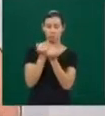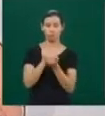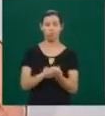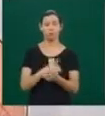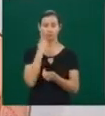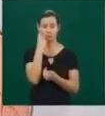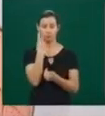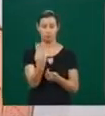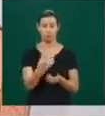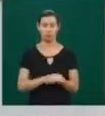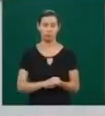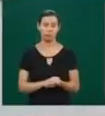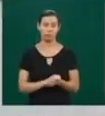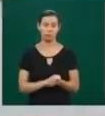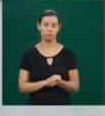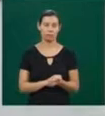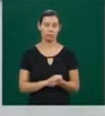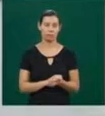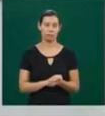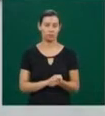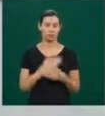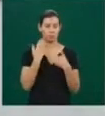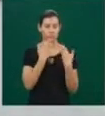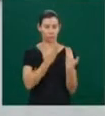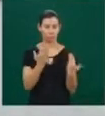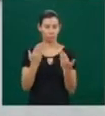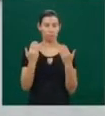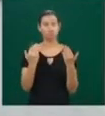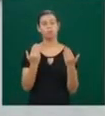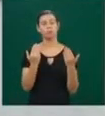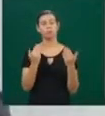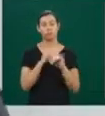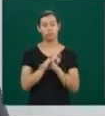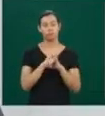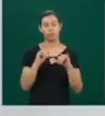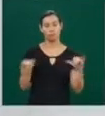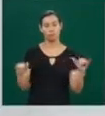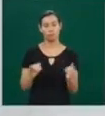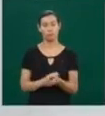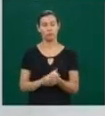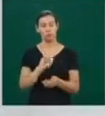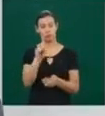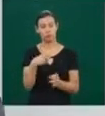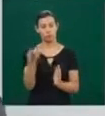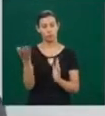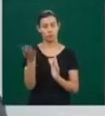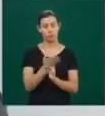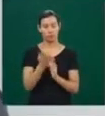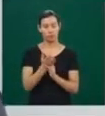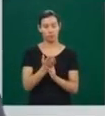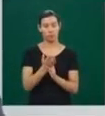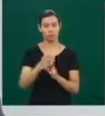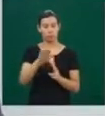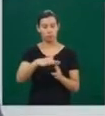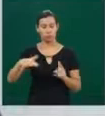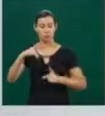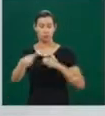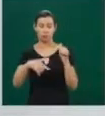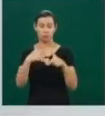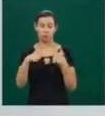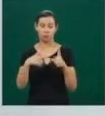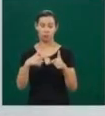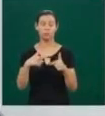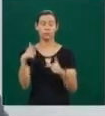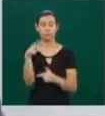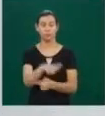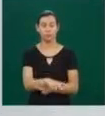É com você, Flávio. Obrigado, Islene, pelas informações. E depois do intervalo, tem o nosso quadro Mercado de Trabalho. E